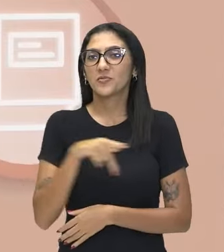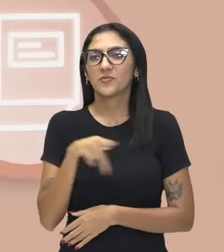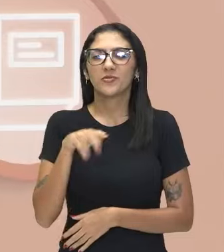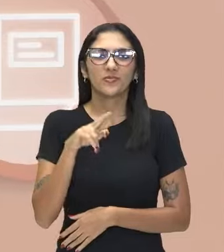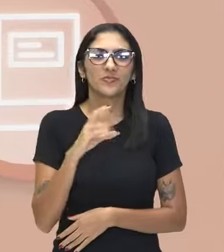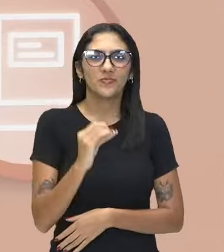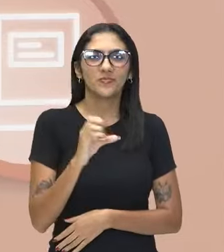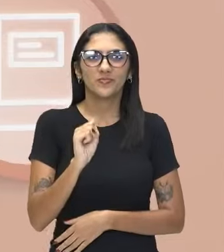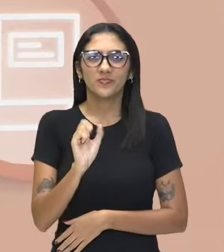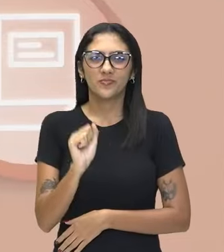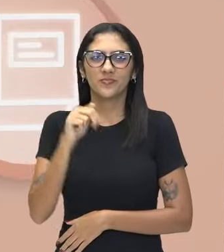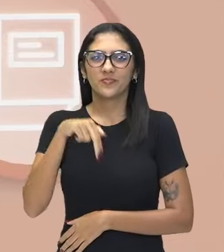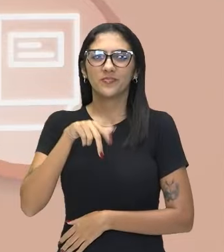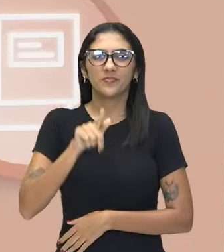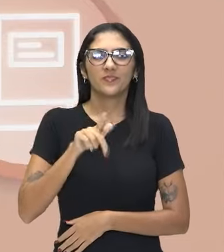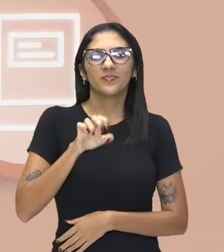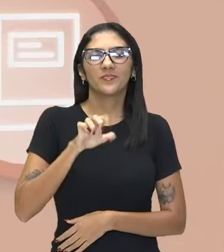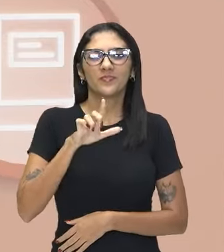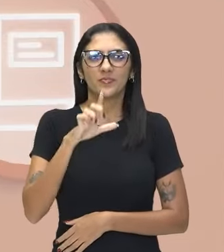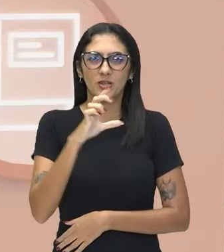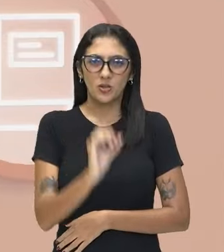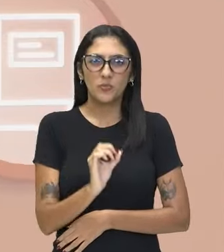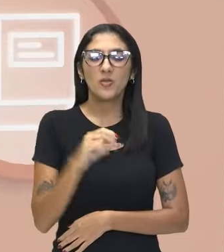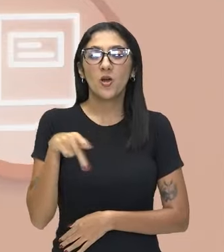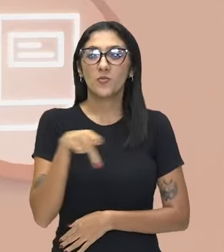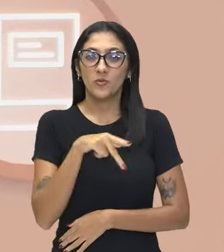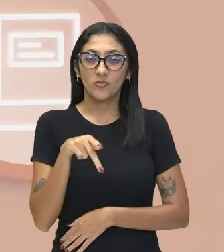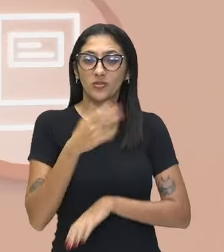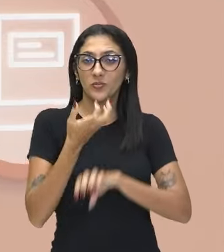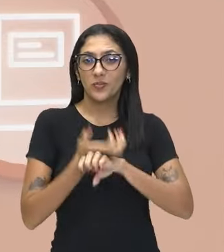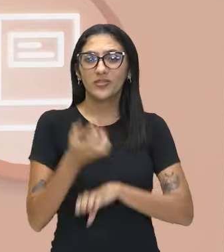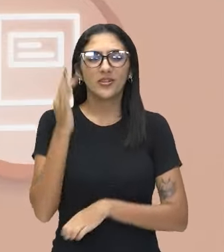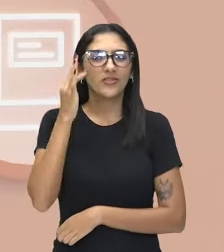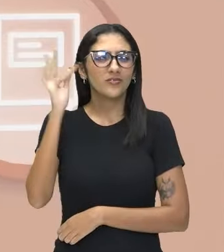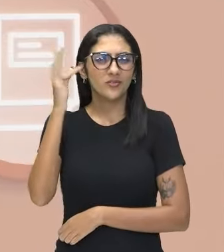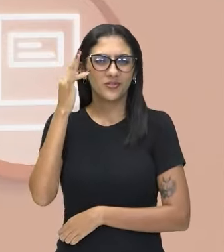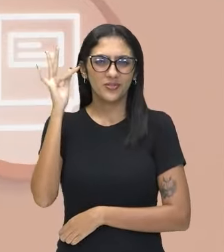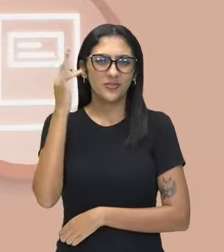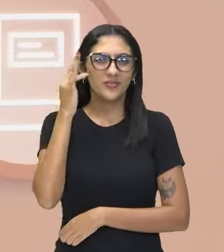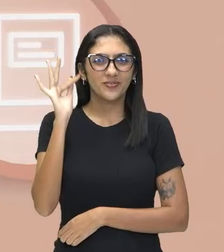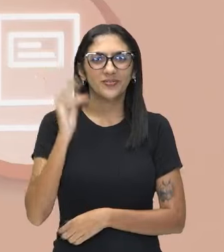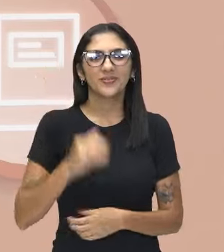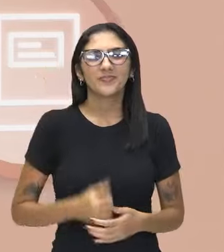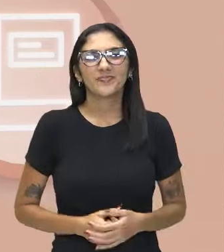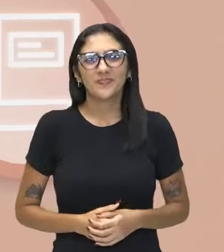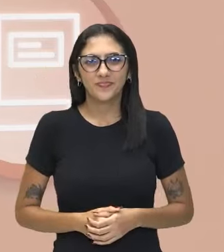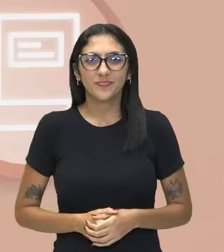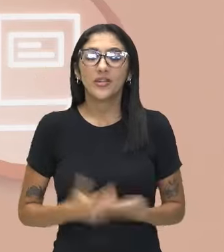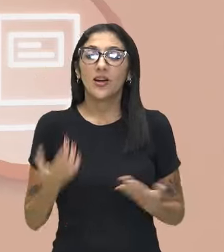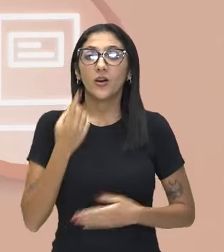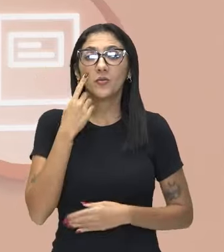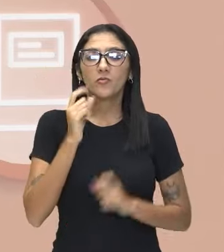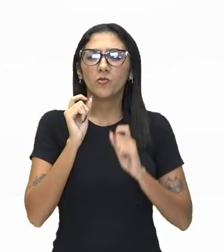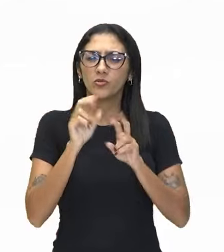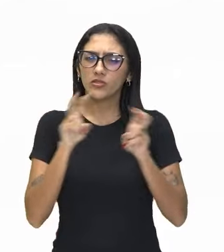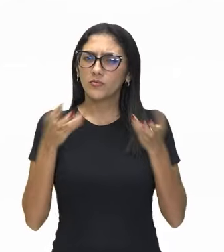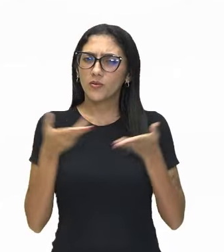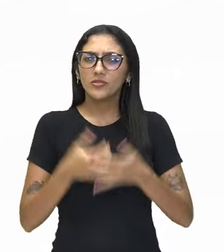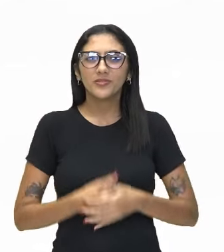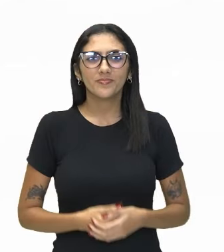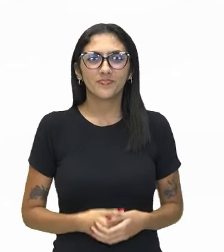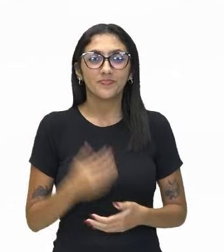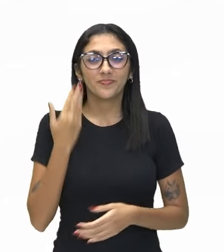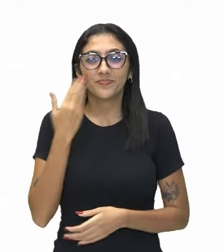professor Rosângelo Assis, professor de Filosofia, vamos ver o que vai acontecer nessa aula?